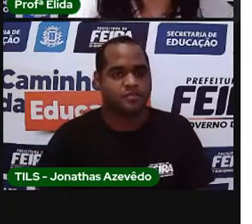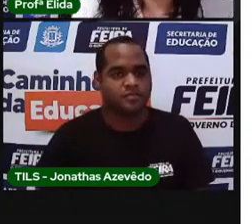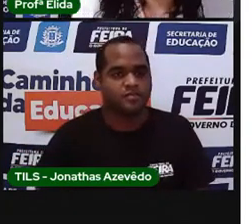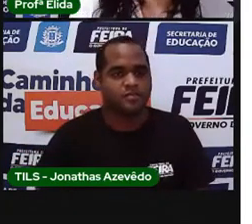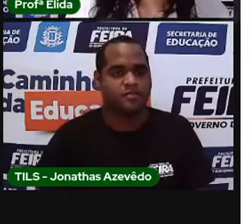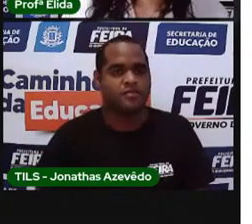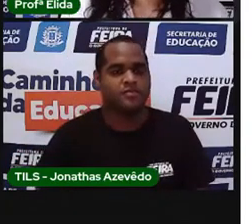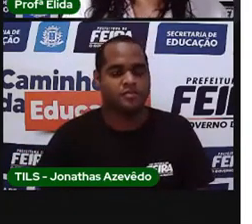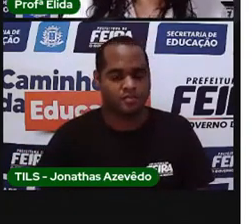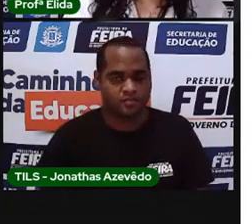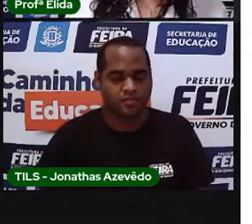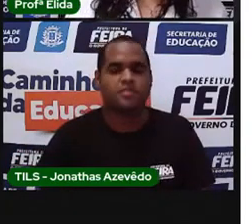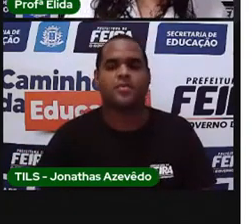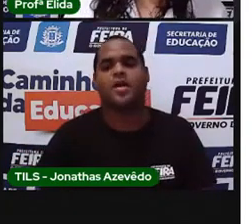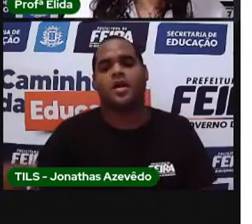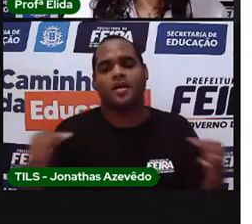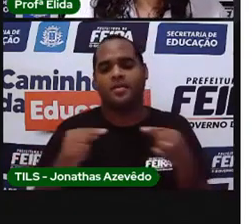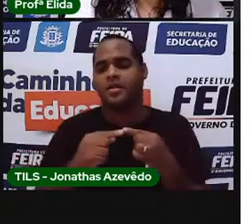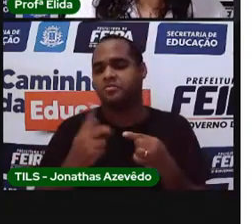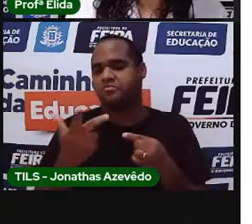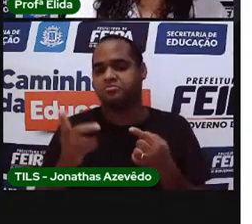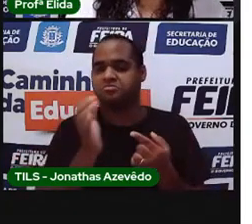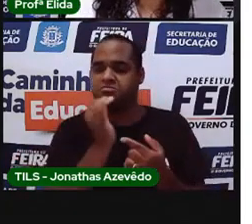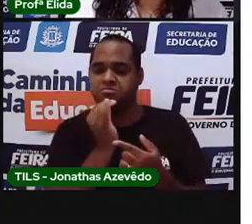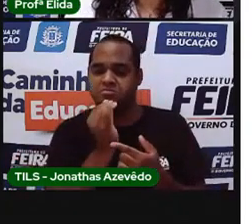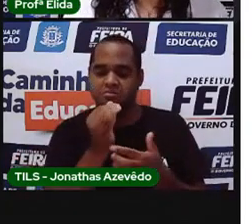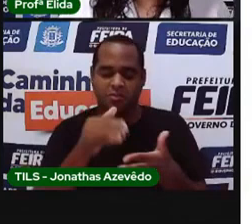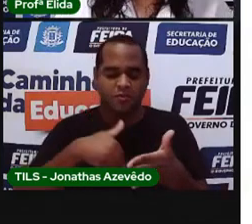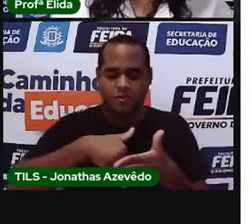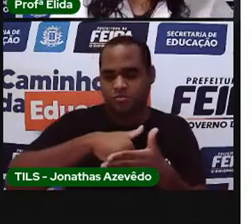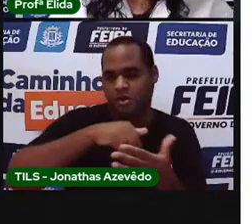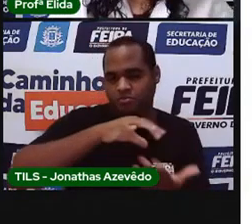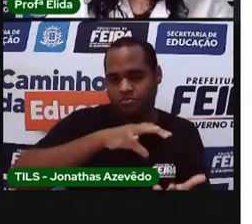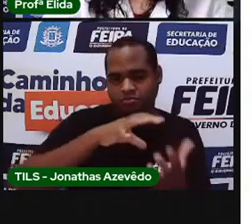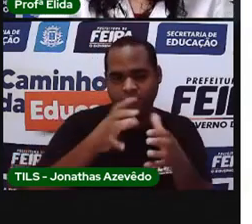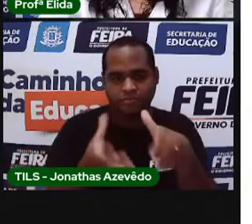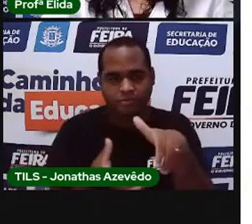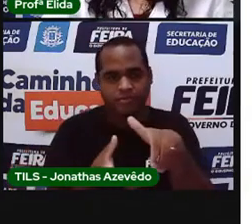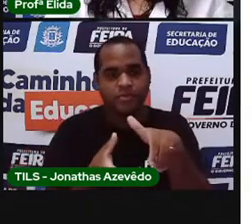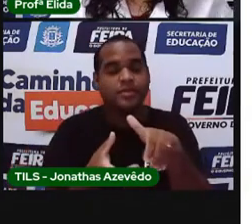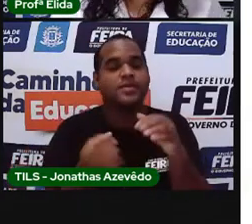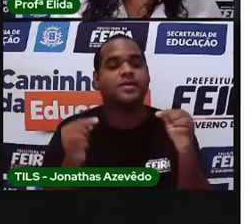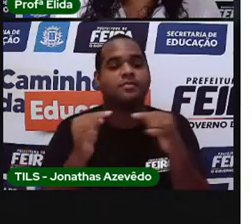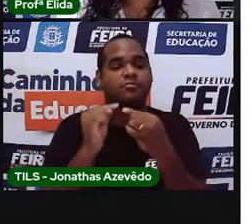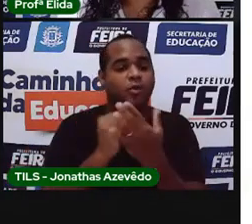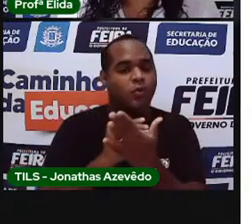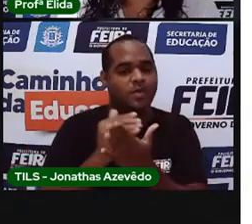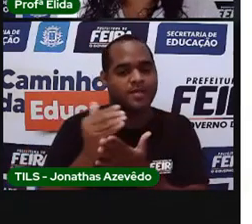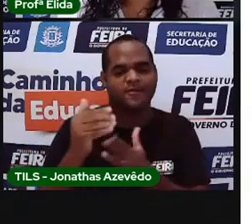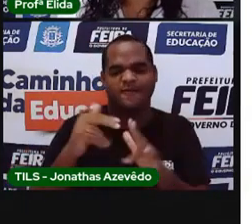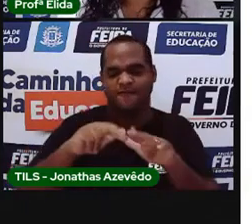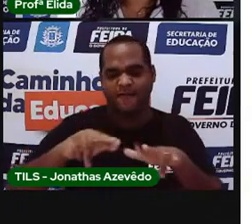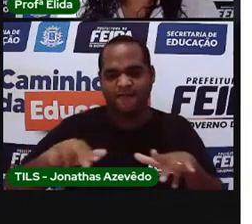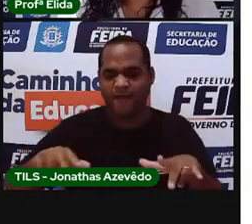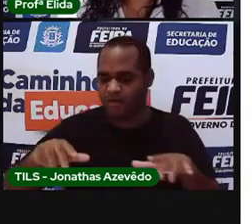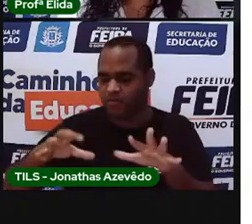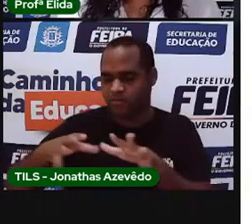Quando tem um campeonato de futebol, começa com muitos times.